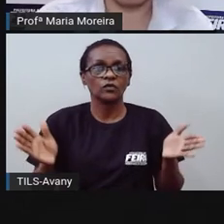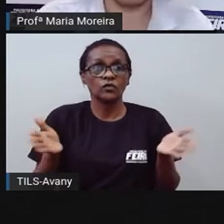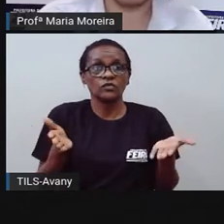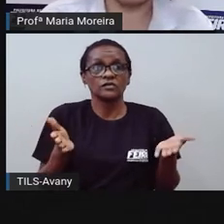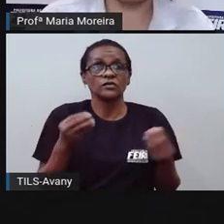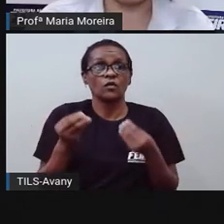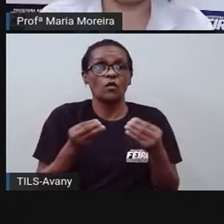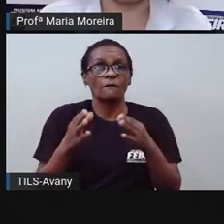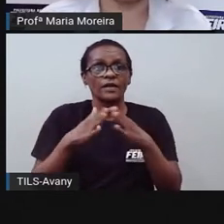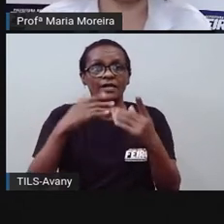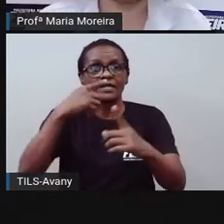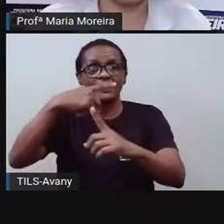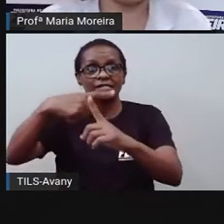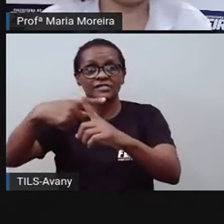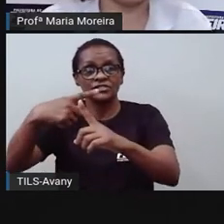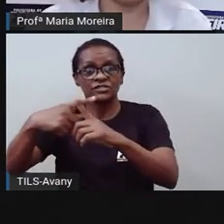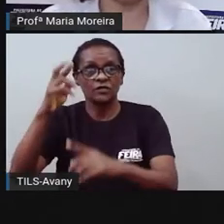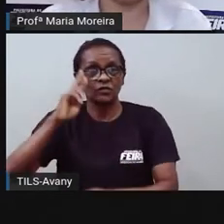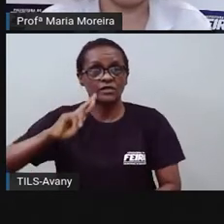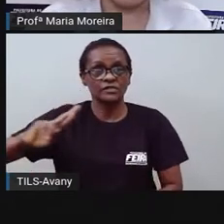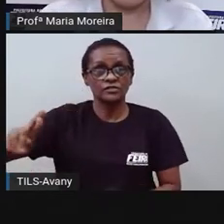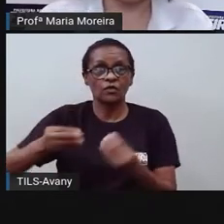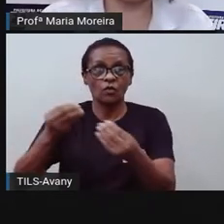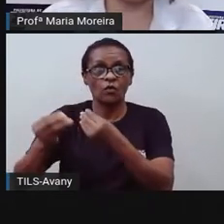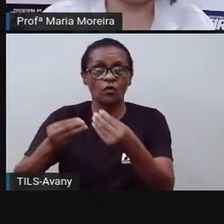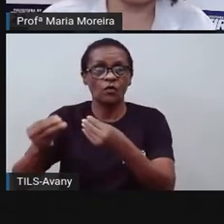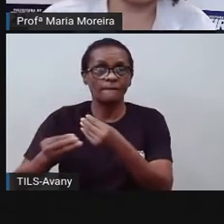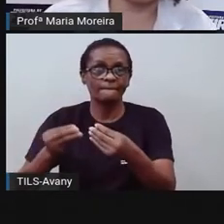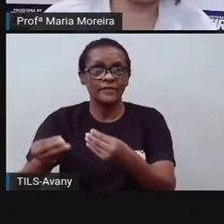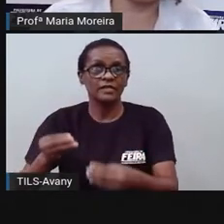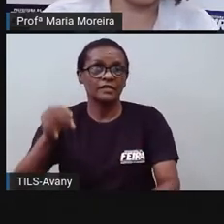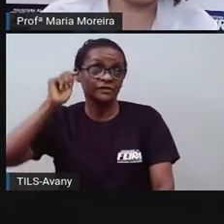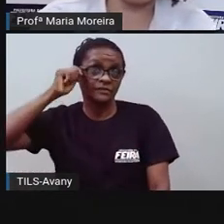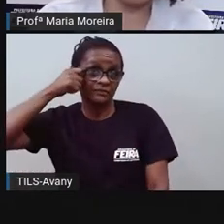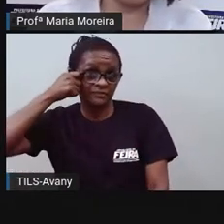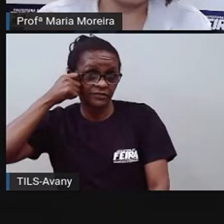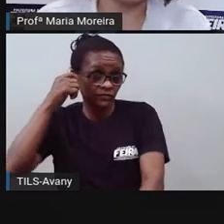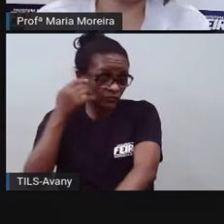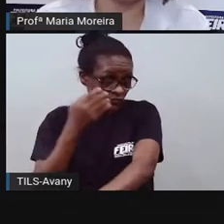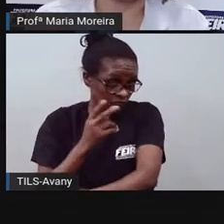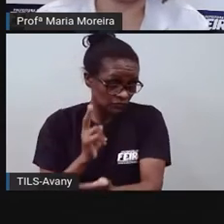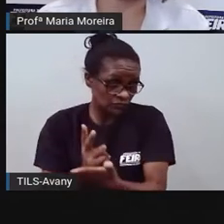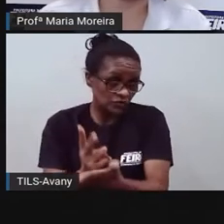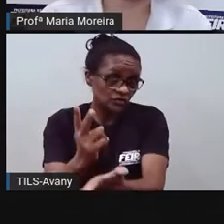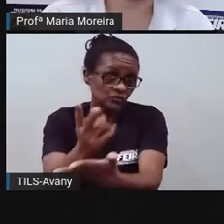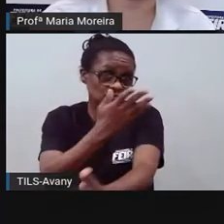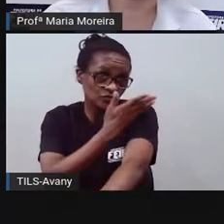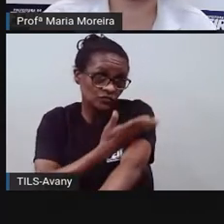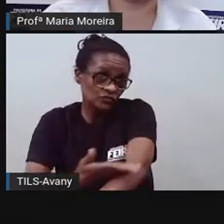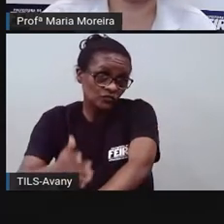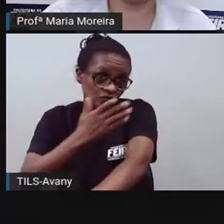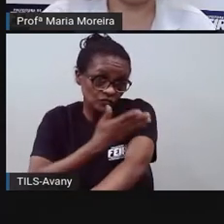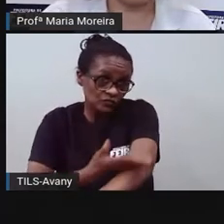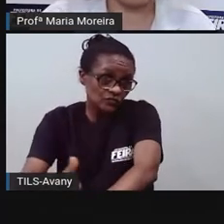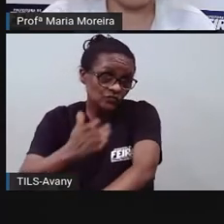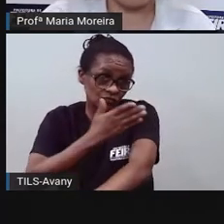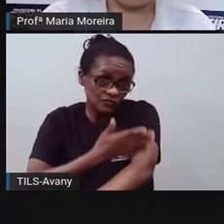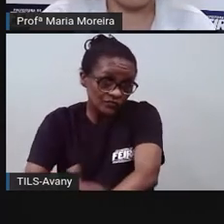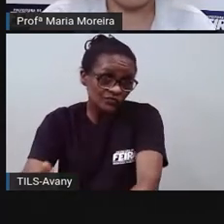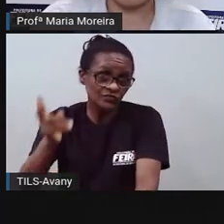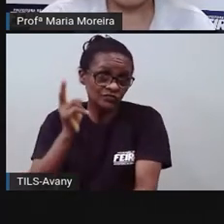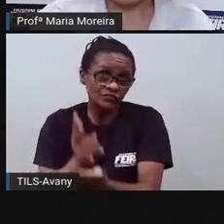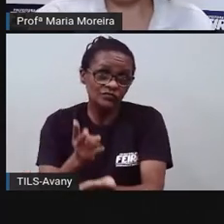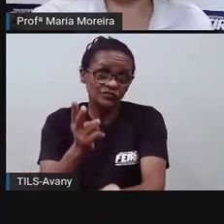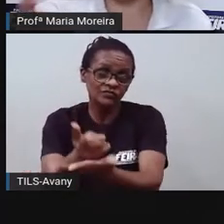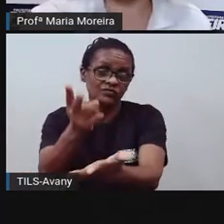religioso, os africanos buscaram sempre manter suas tradições de acordo com os locais de onde haviam saído do continente